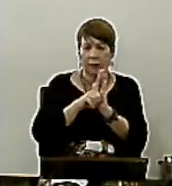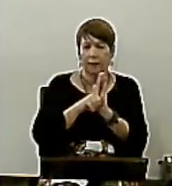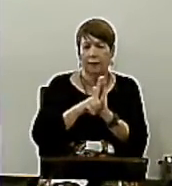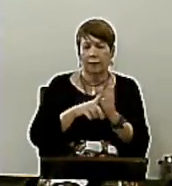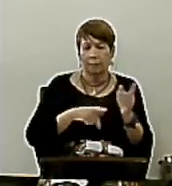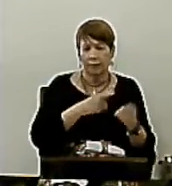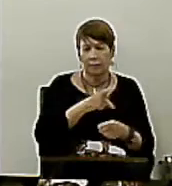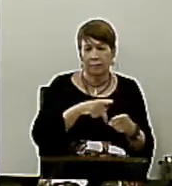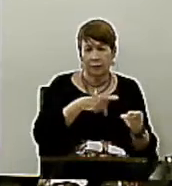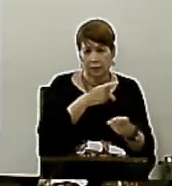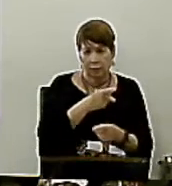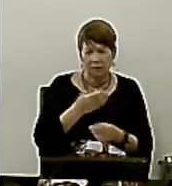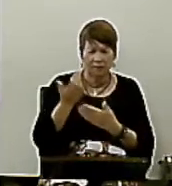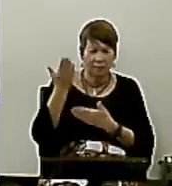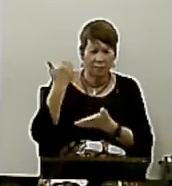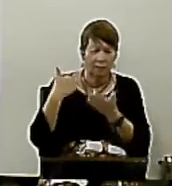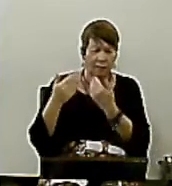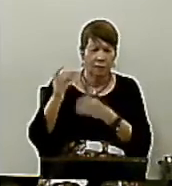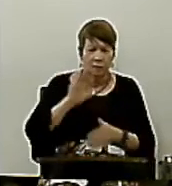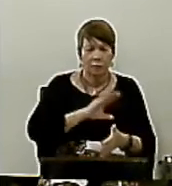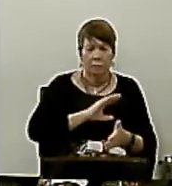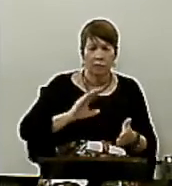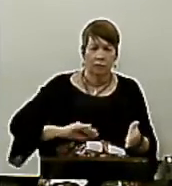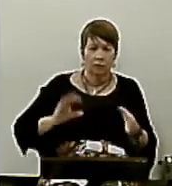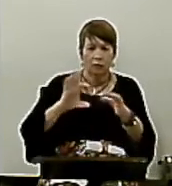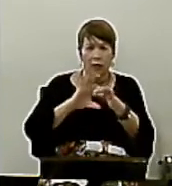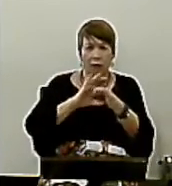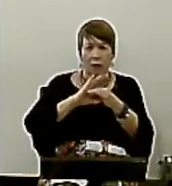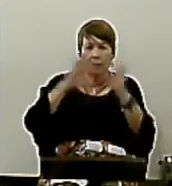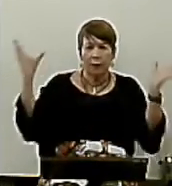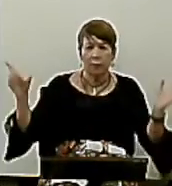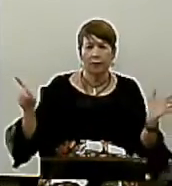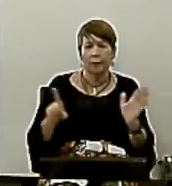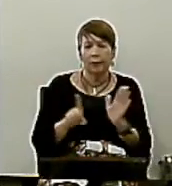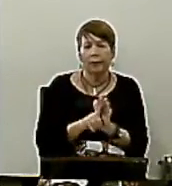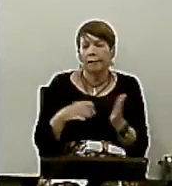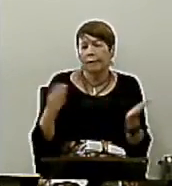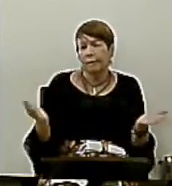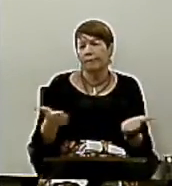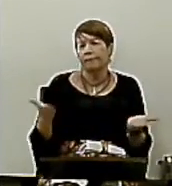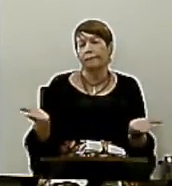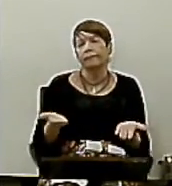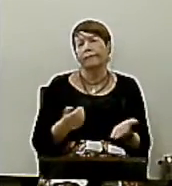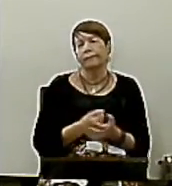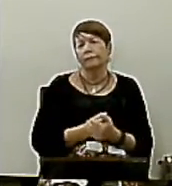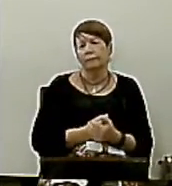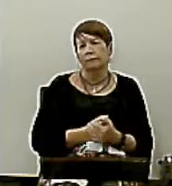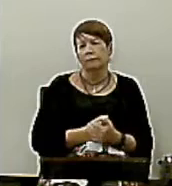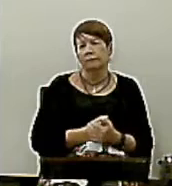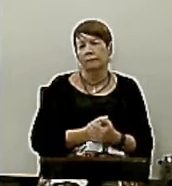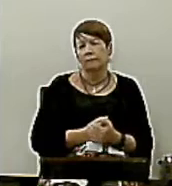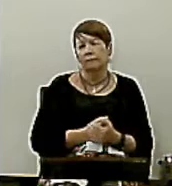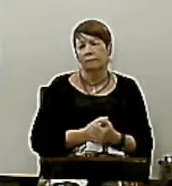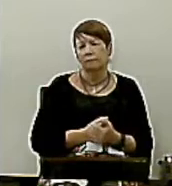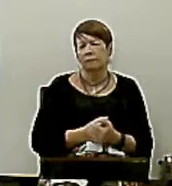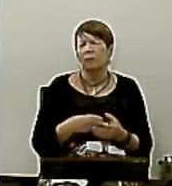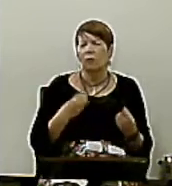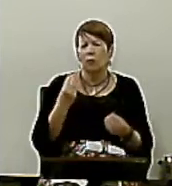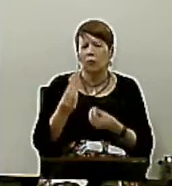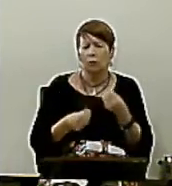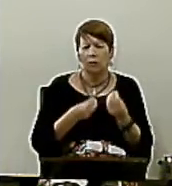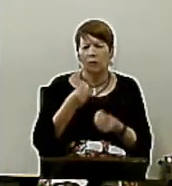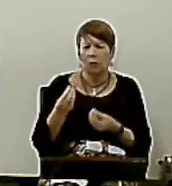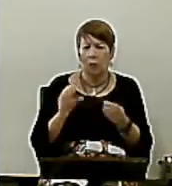disseram Alguns parágrafos Atrás Que Cristo nos libertou Da lei E agora Como que eu Livre da lei